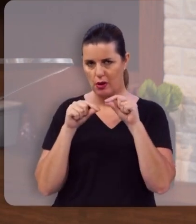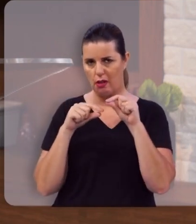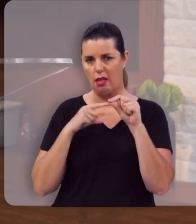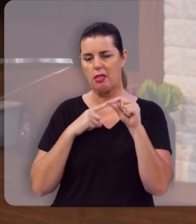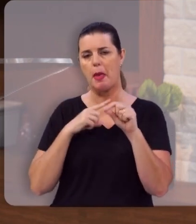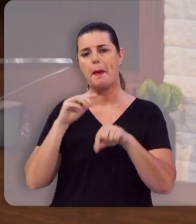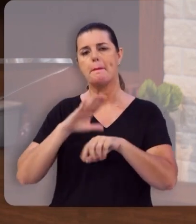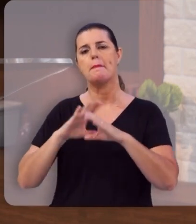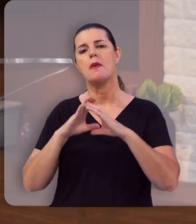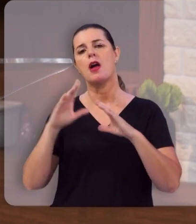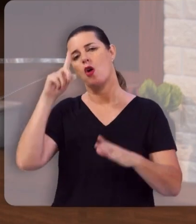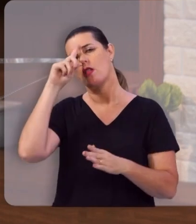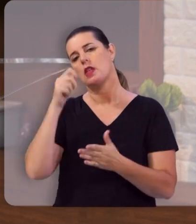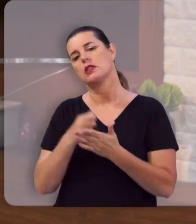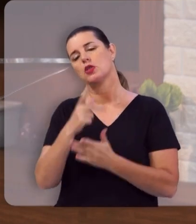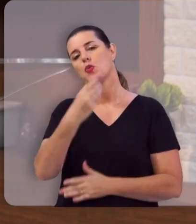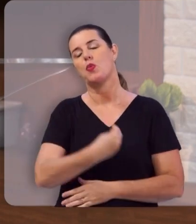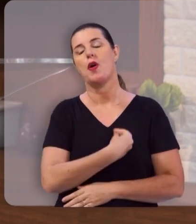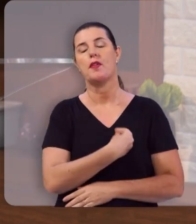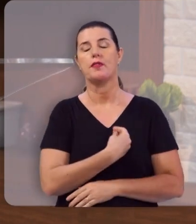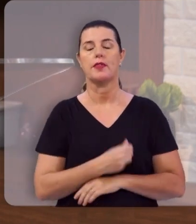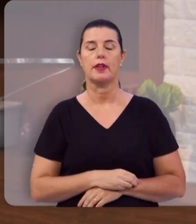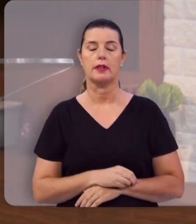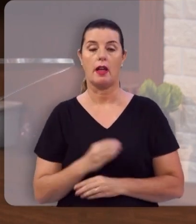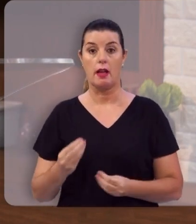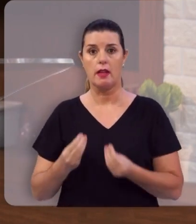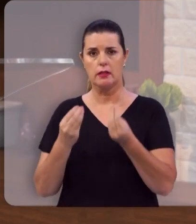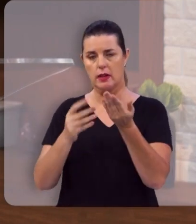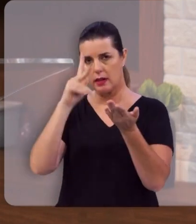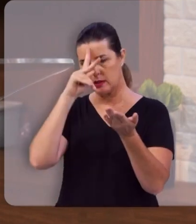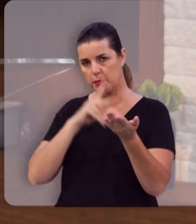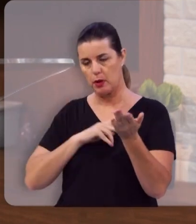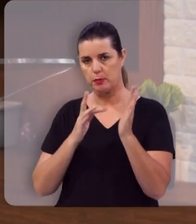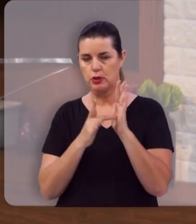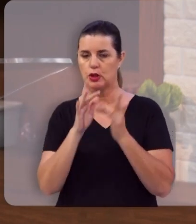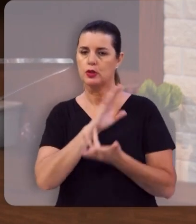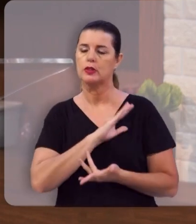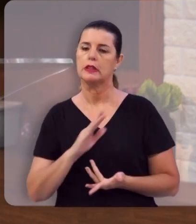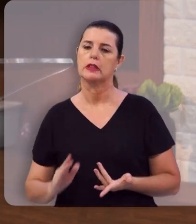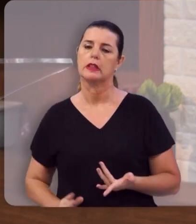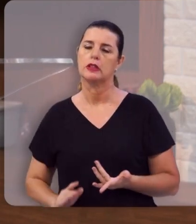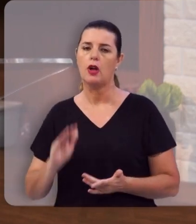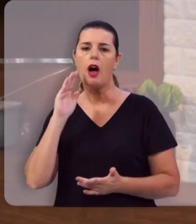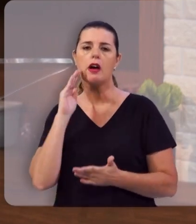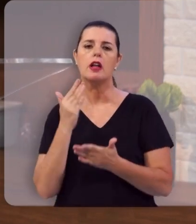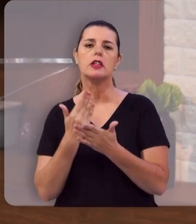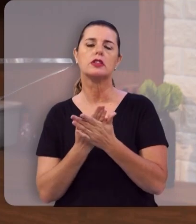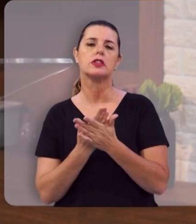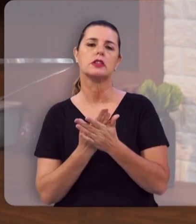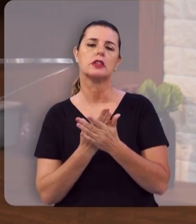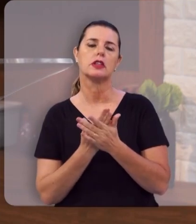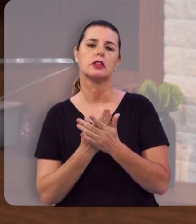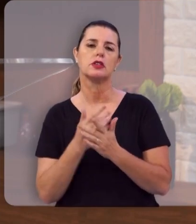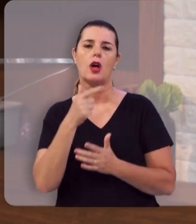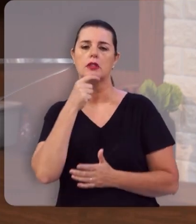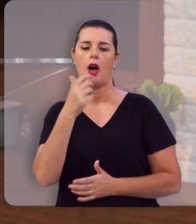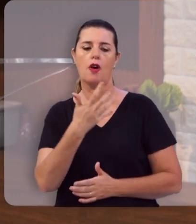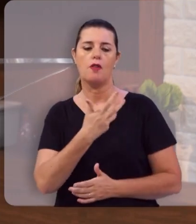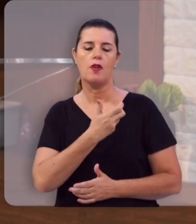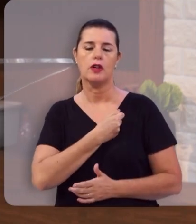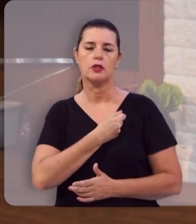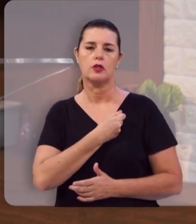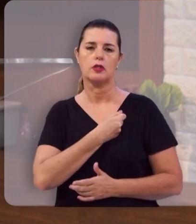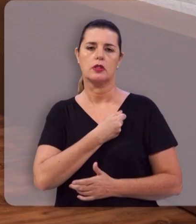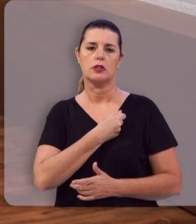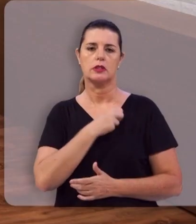importante decisão da sua vida, entregando-se a Cristo e crendo nele como seu salvador pessoal, como senhor da